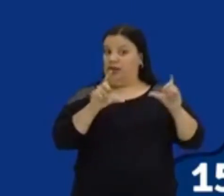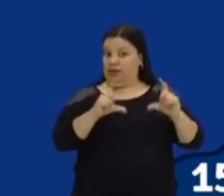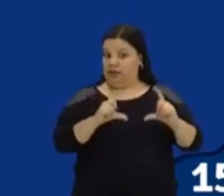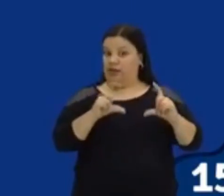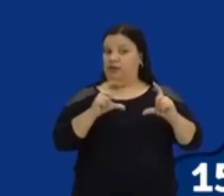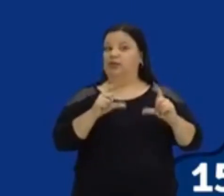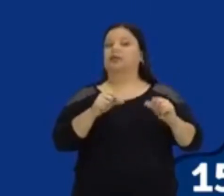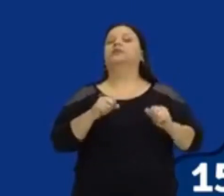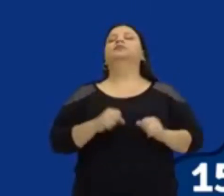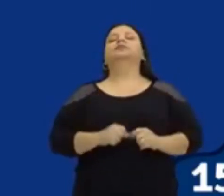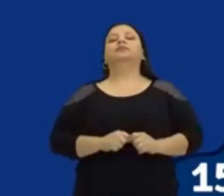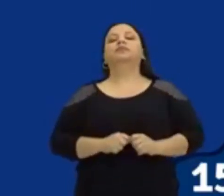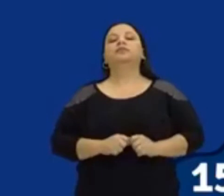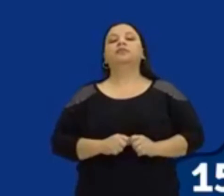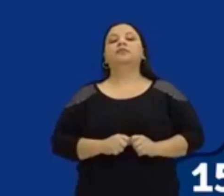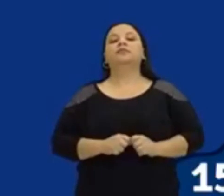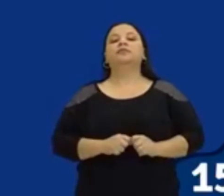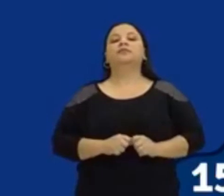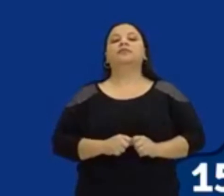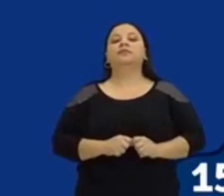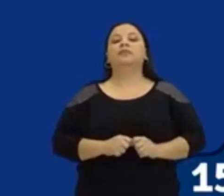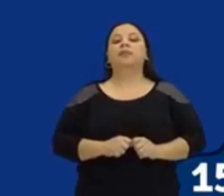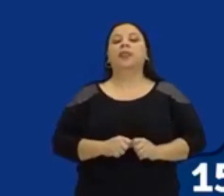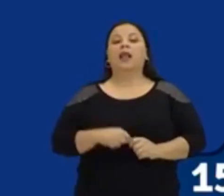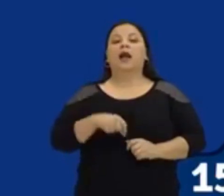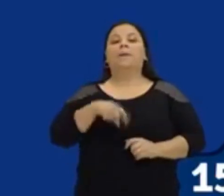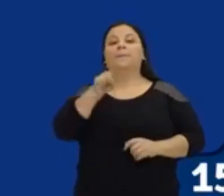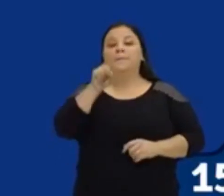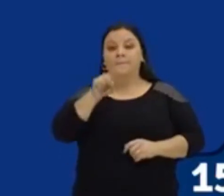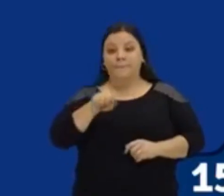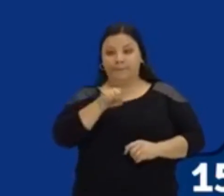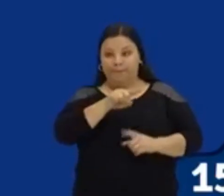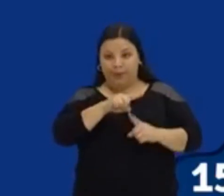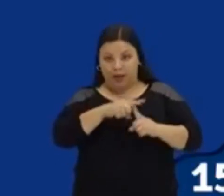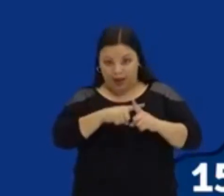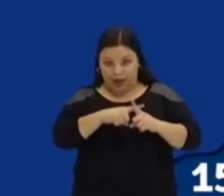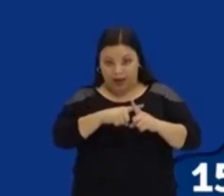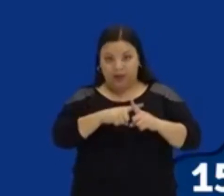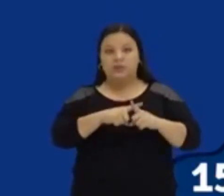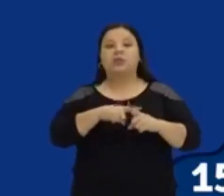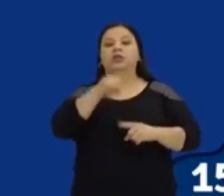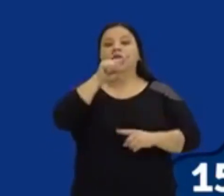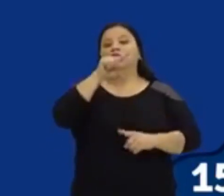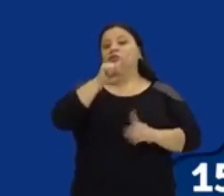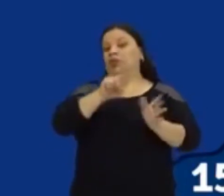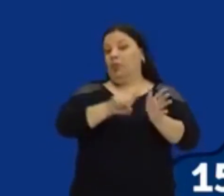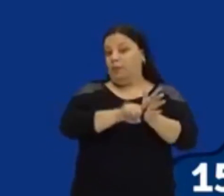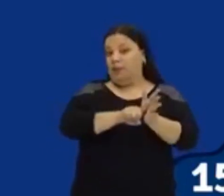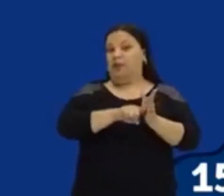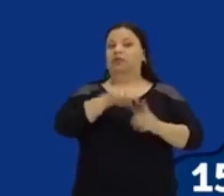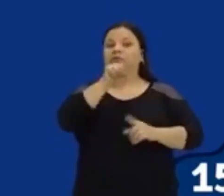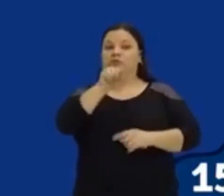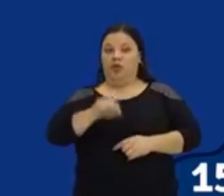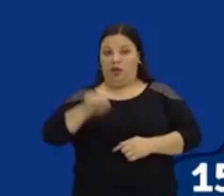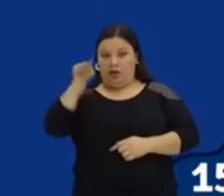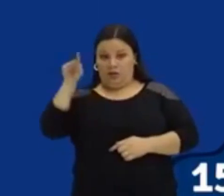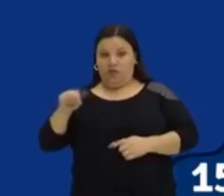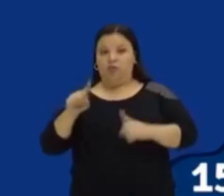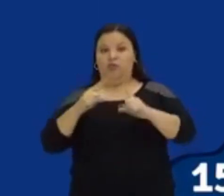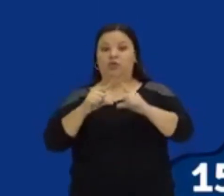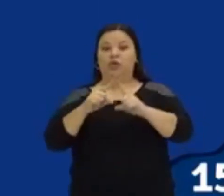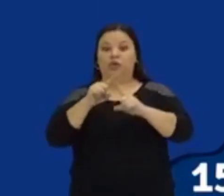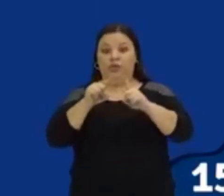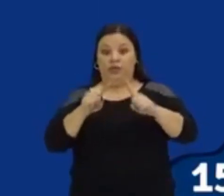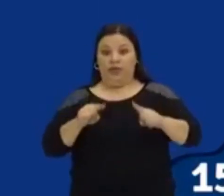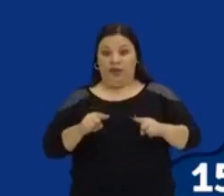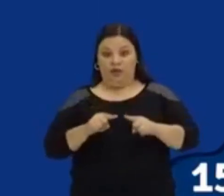que é do valor do b, tá? Mais ou menos a raiz do delta lembra lá que o delta deu 1 tudo